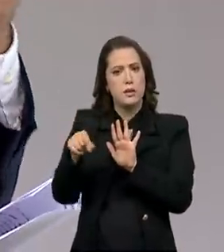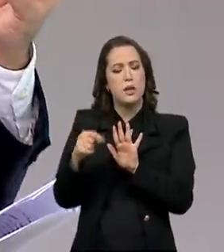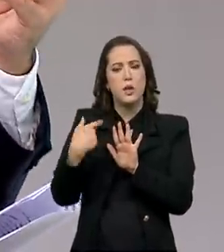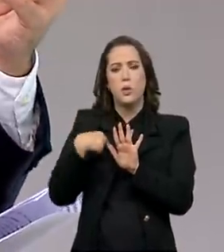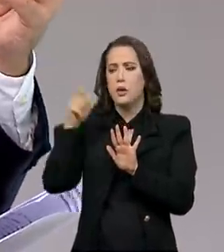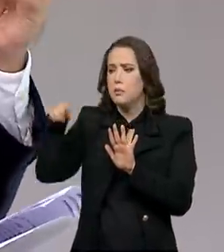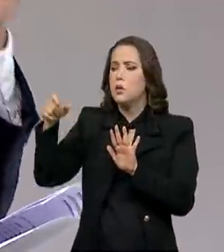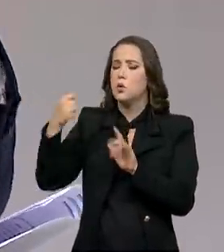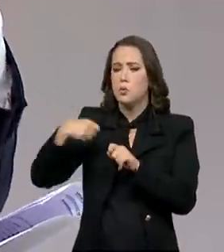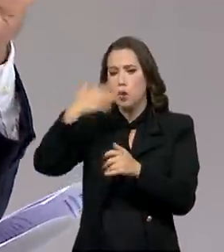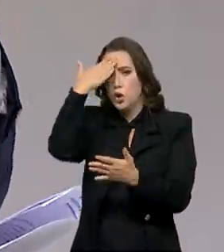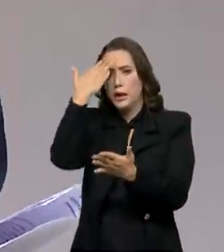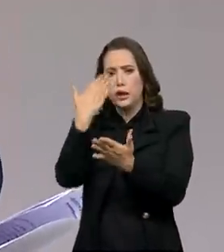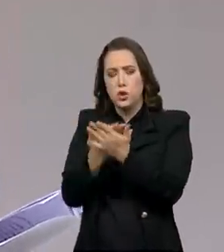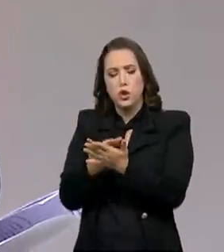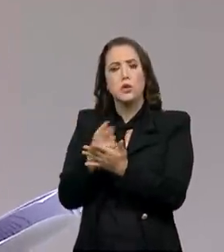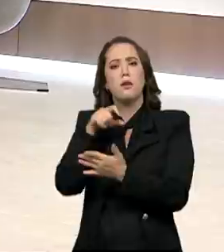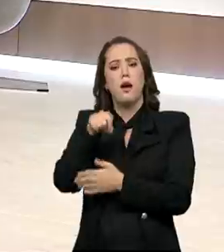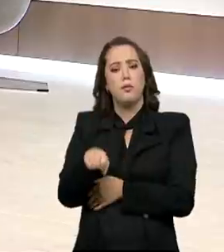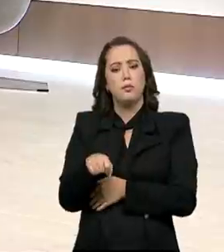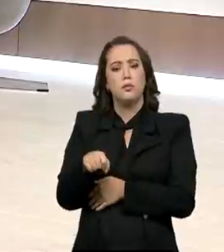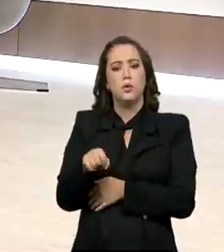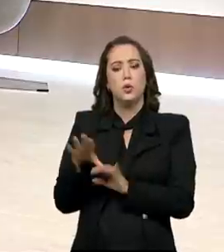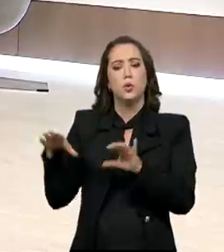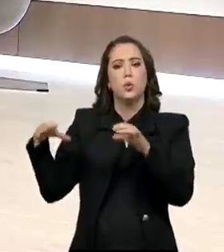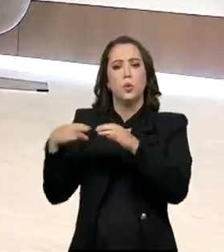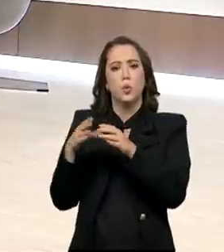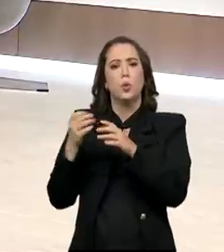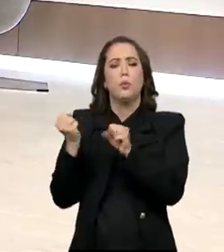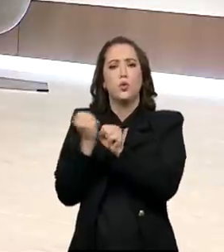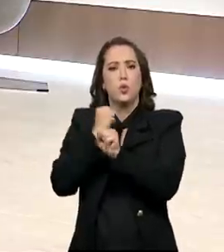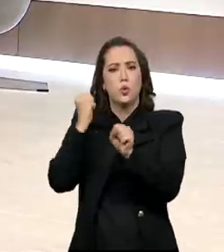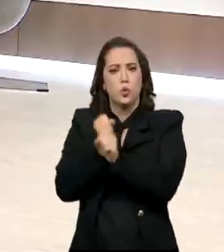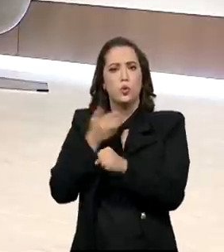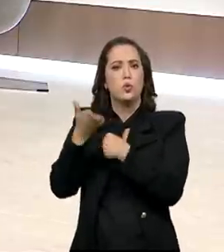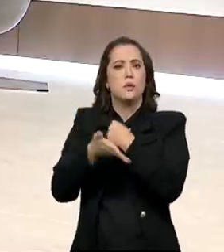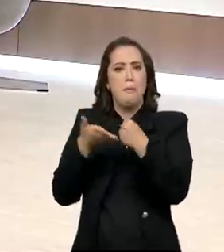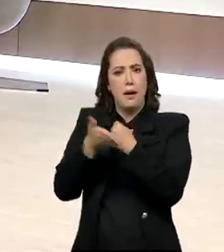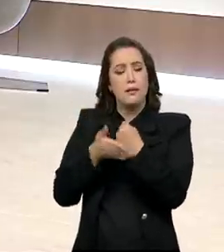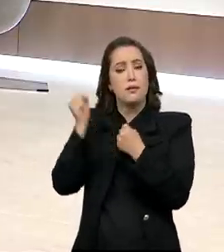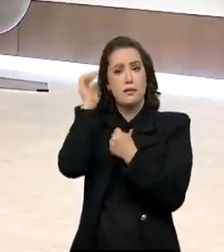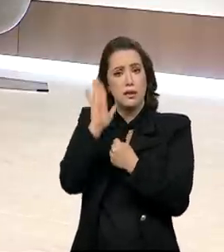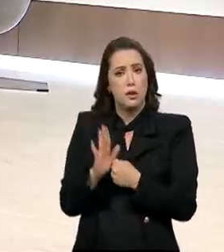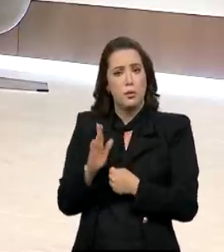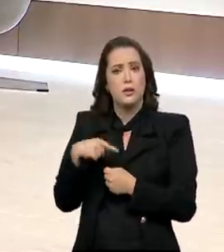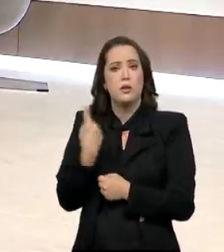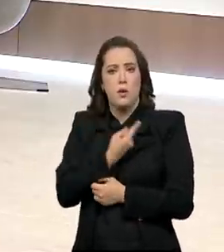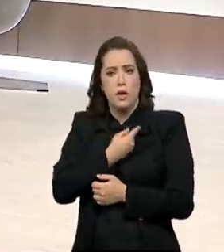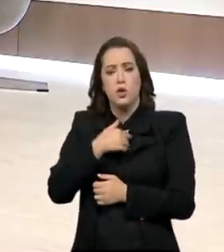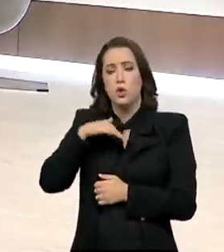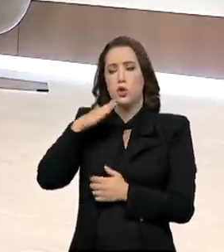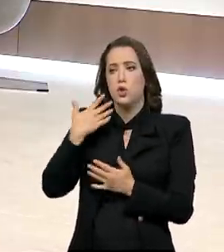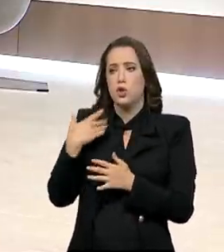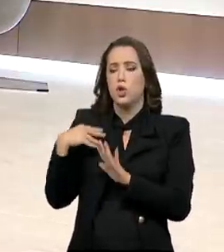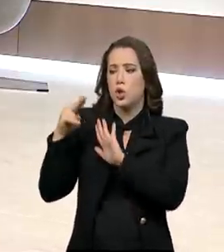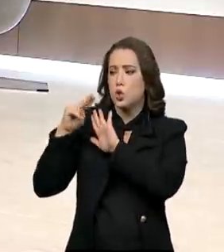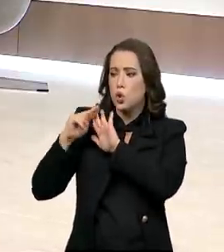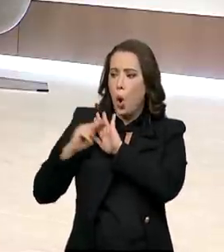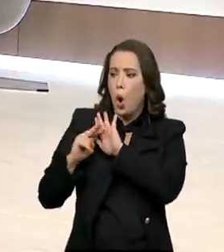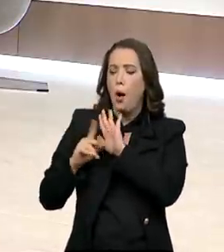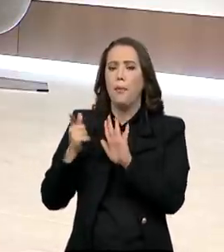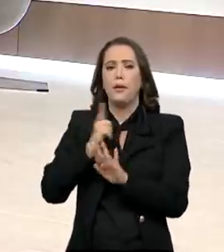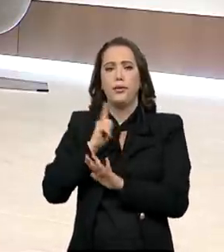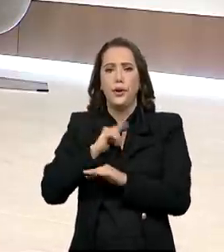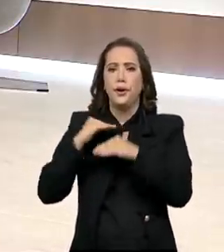confiança de investimentos no setor de infraestrutura aqui no Brasil? A gente cumpre esses requisitos? Ou seja, estabilidade